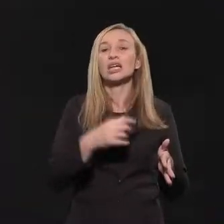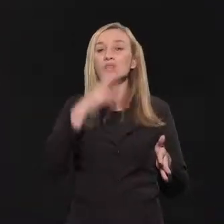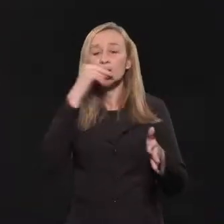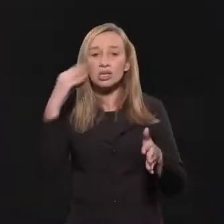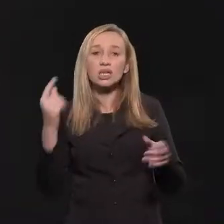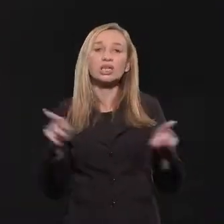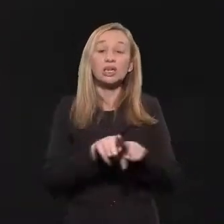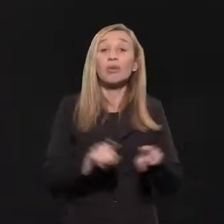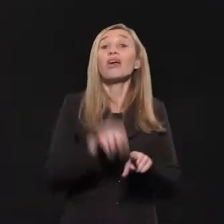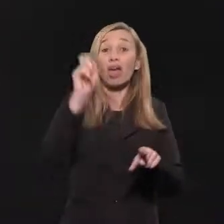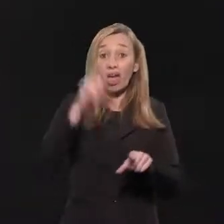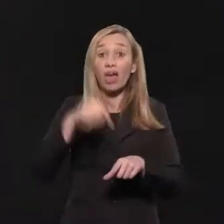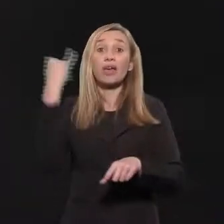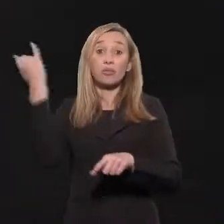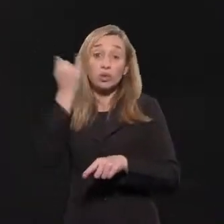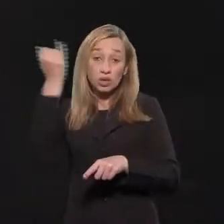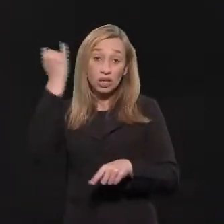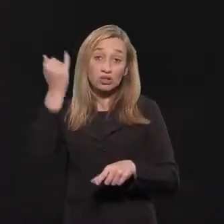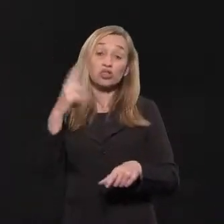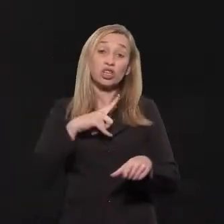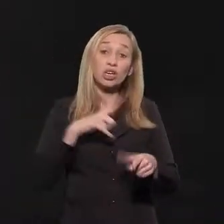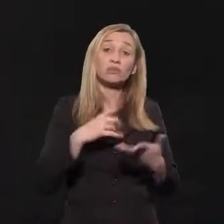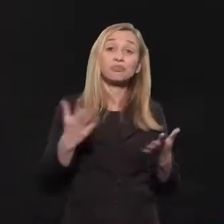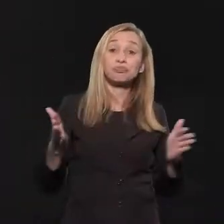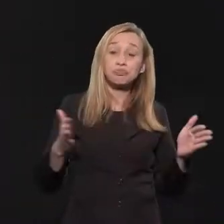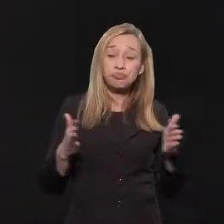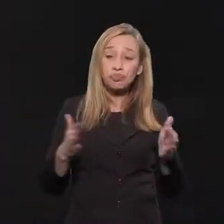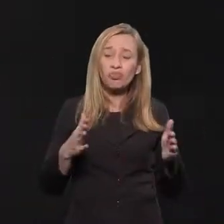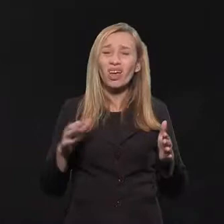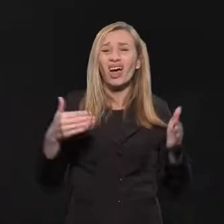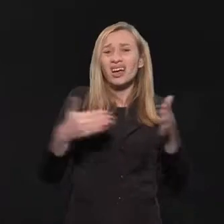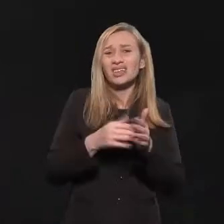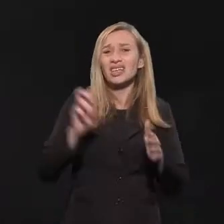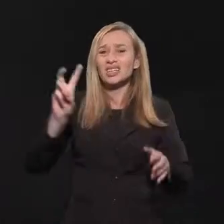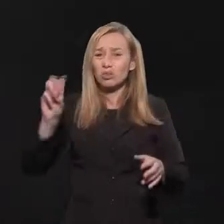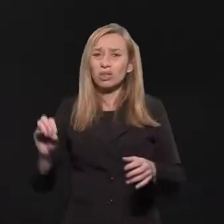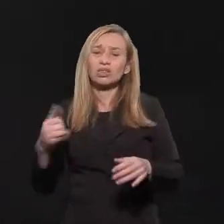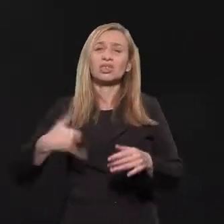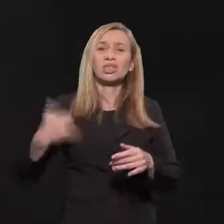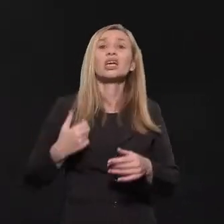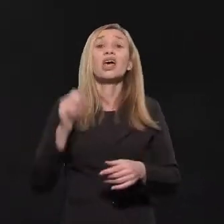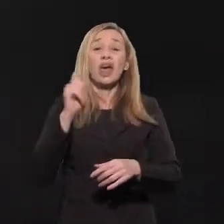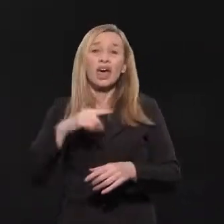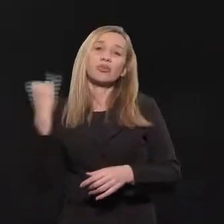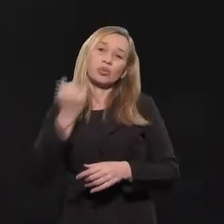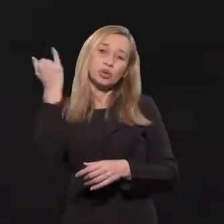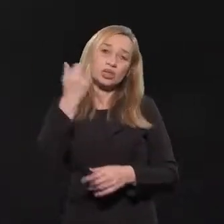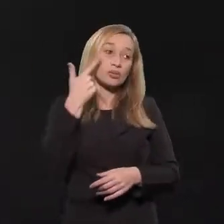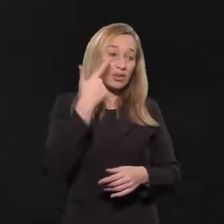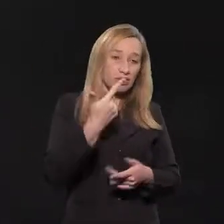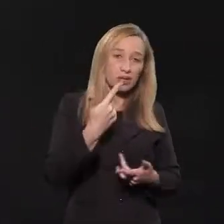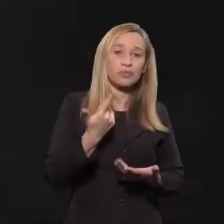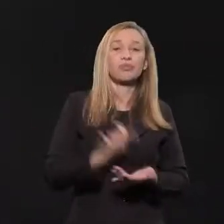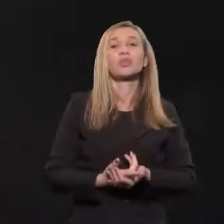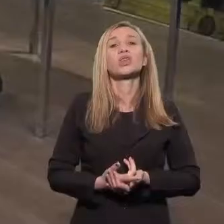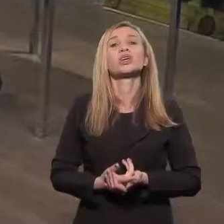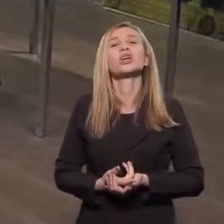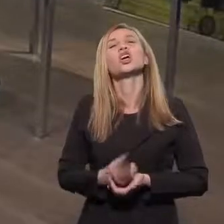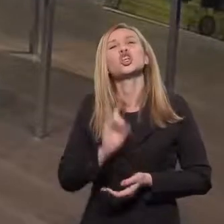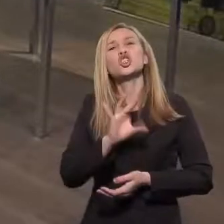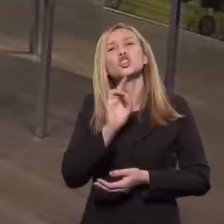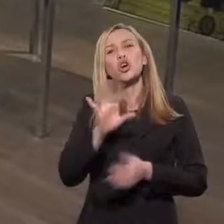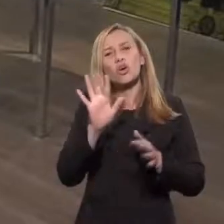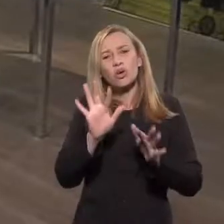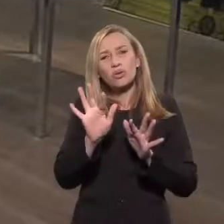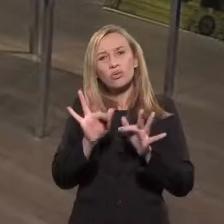adolescentes também, é muito importante ter duas doses de vacina. E esse público até 50 anos, é muito importante verificar se tem duas doses do sarampo. Eu um complemento